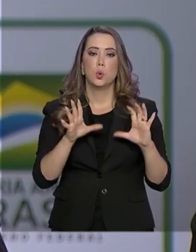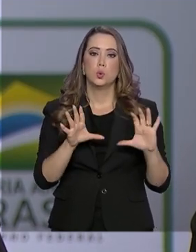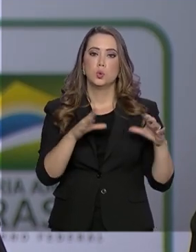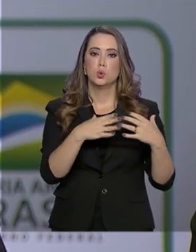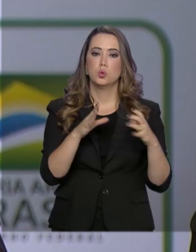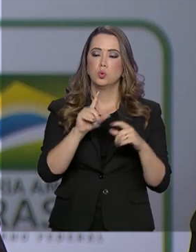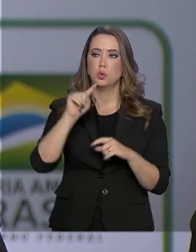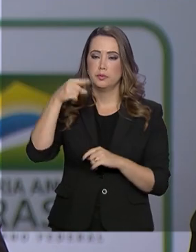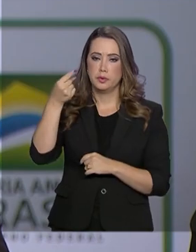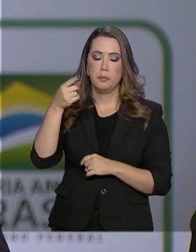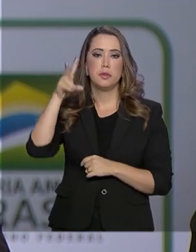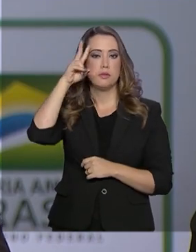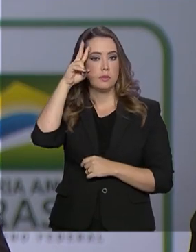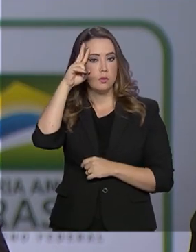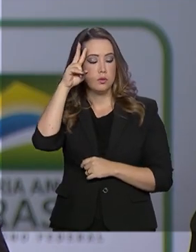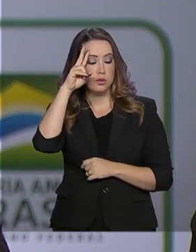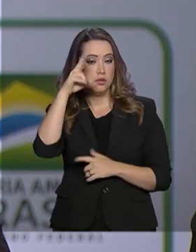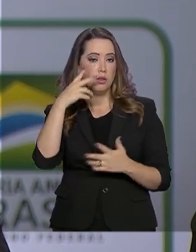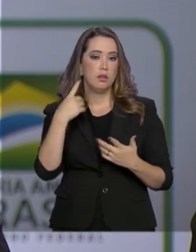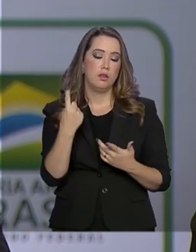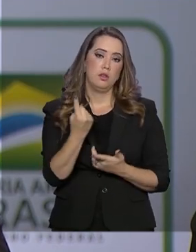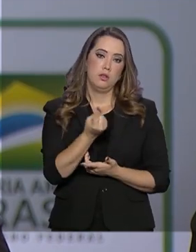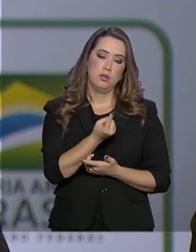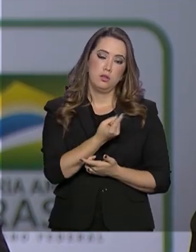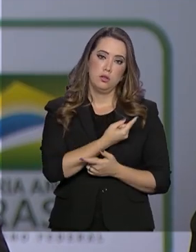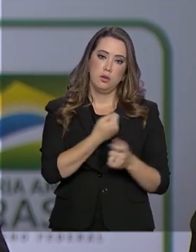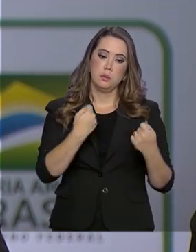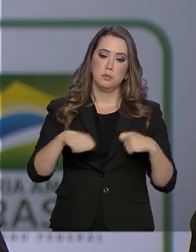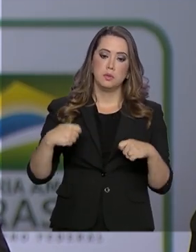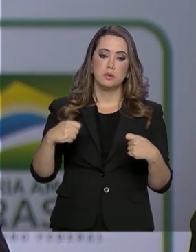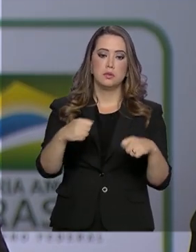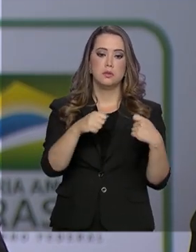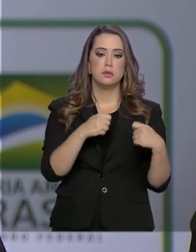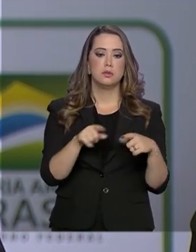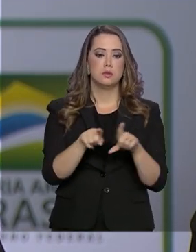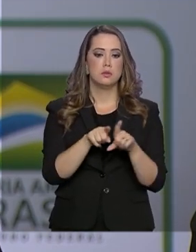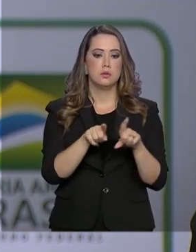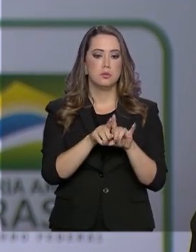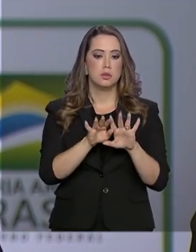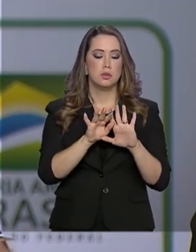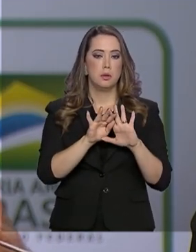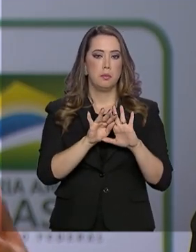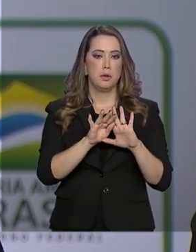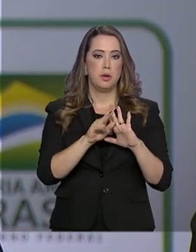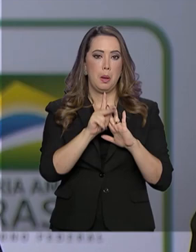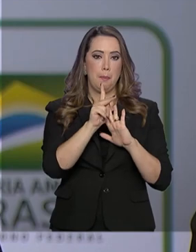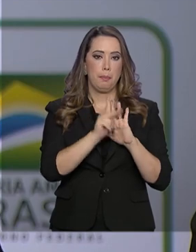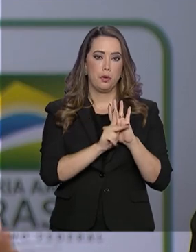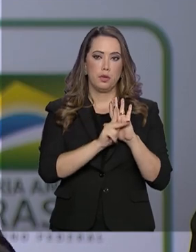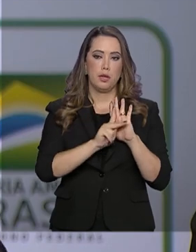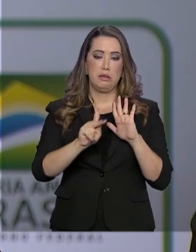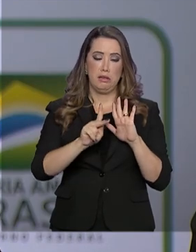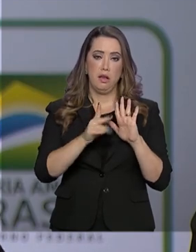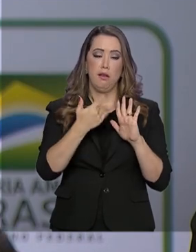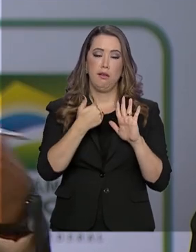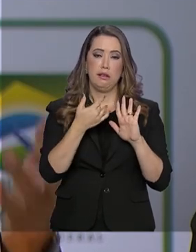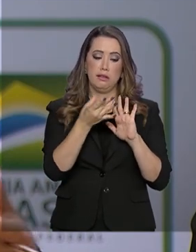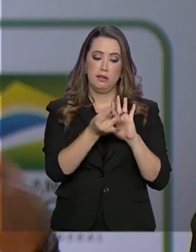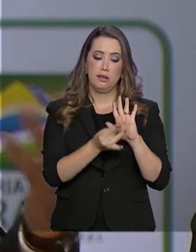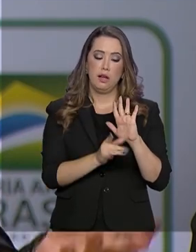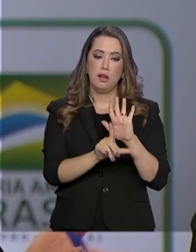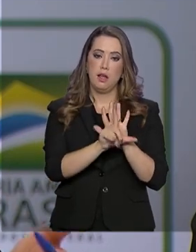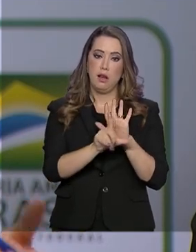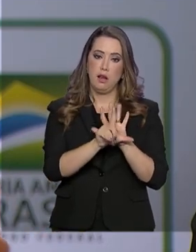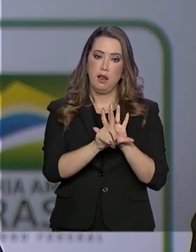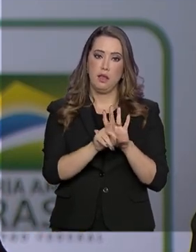publicar na segunda-feira. Devemos fazer a portaria que disciplina a lei que fala